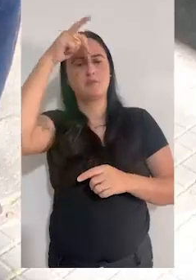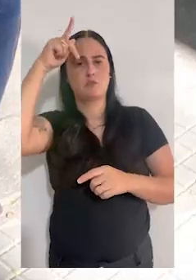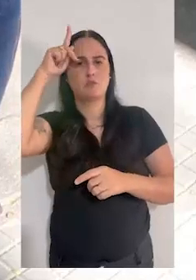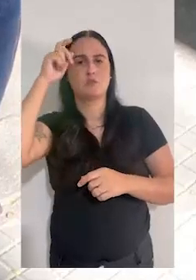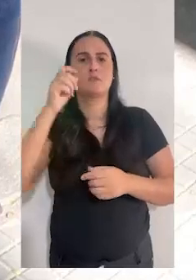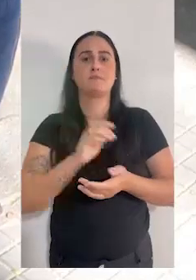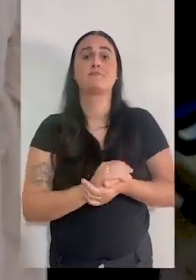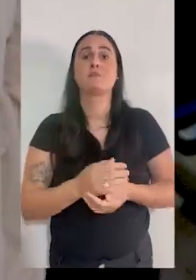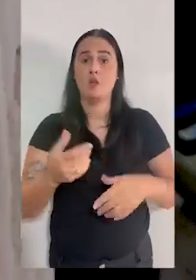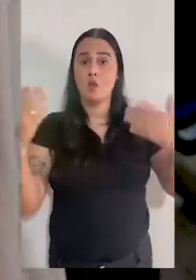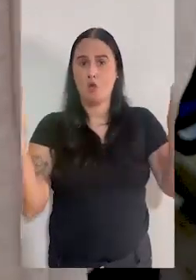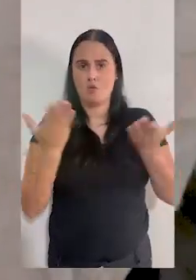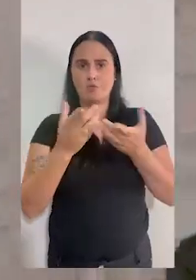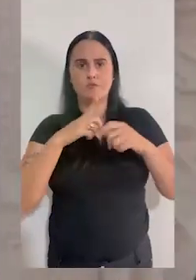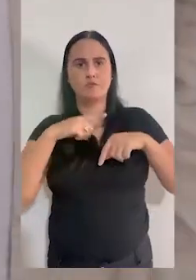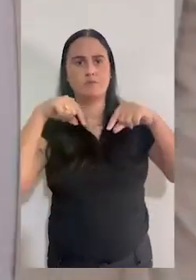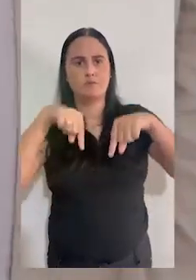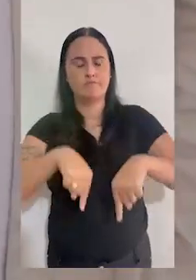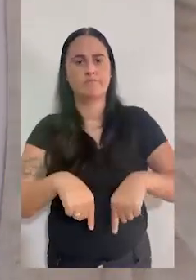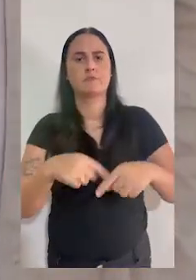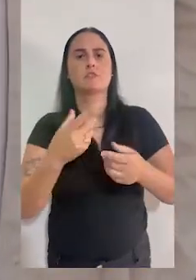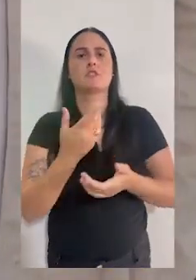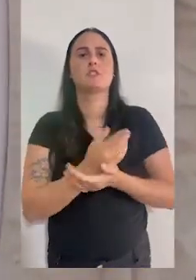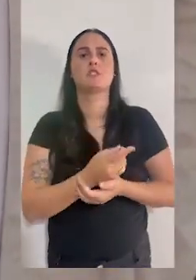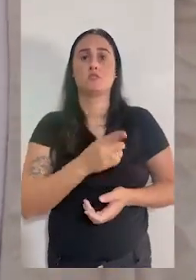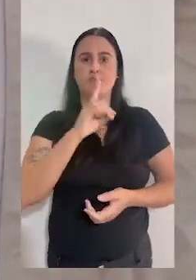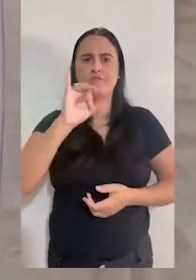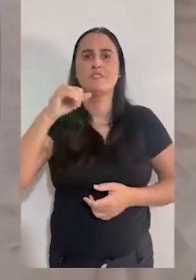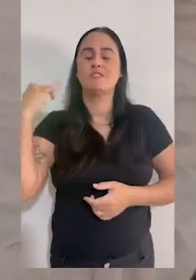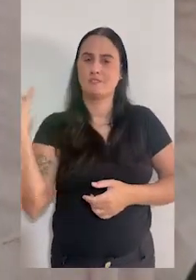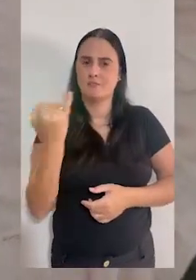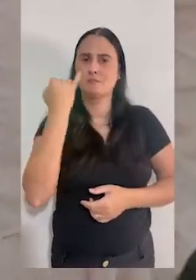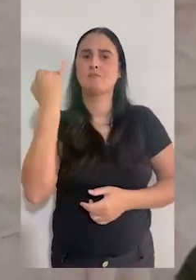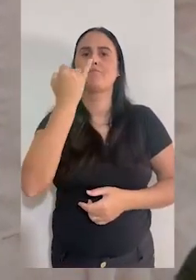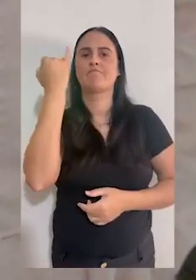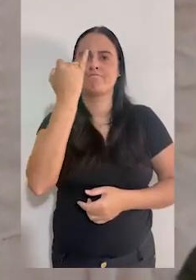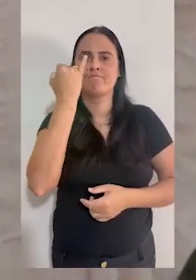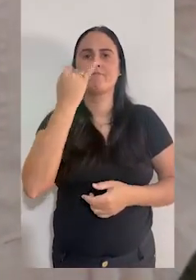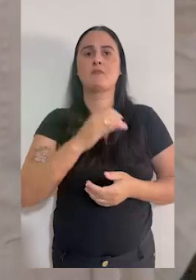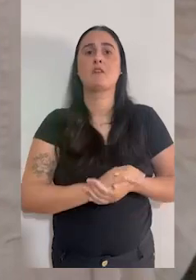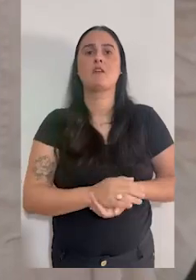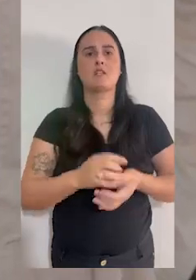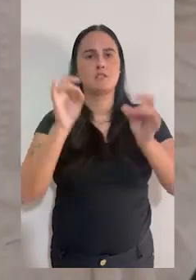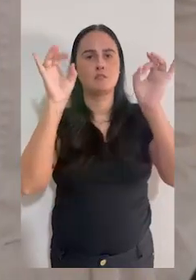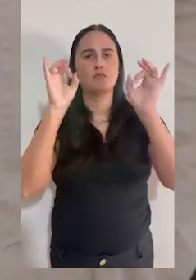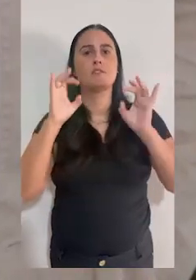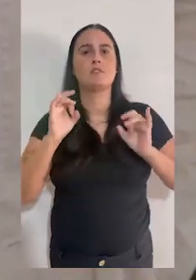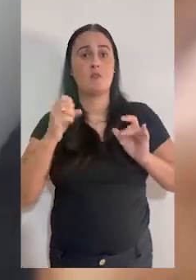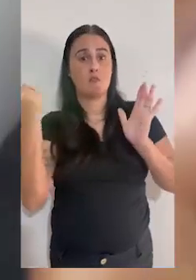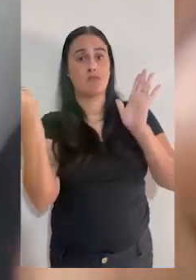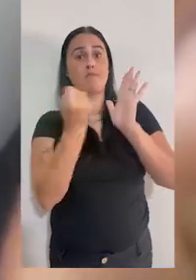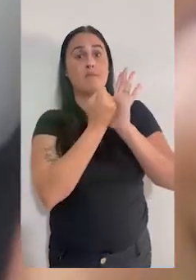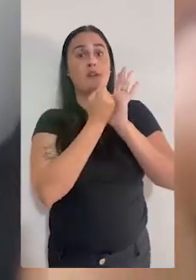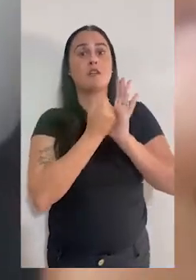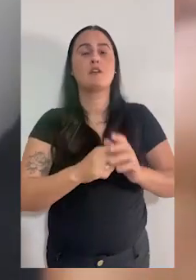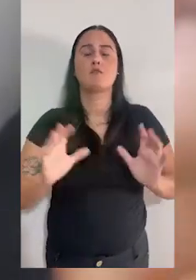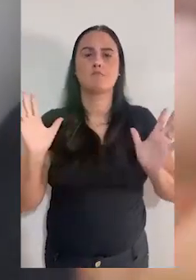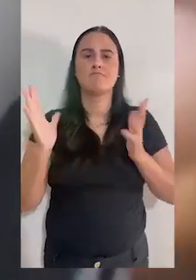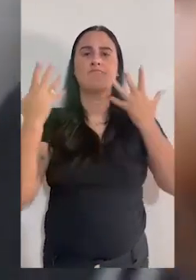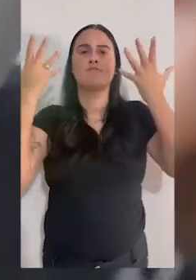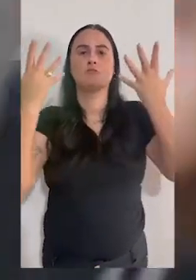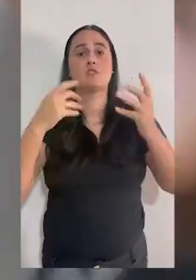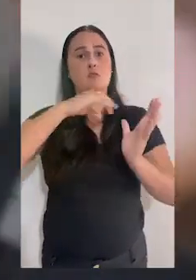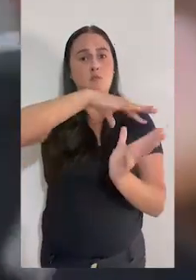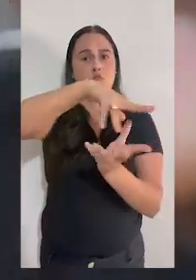é um ato de amor! Nós estamos aqui hoje num dia especial que marca o dia de